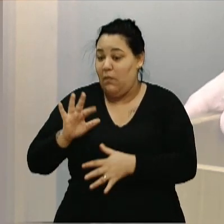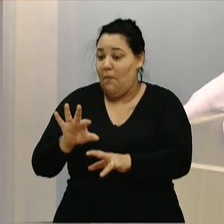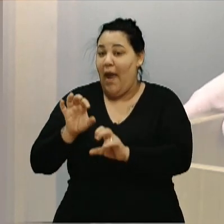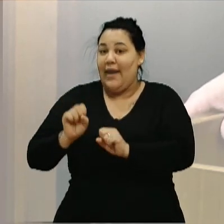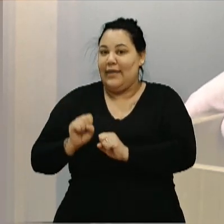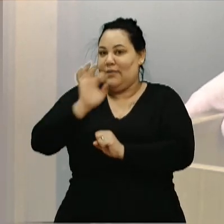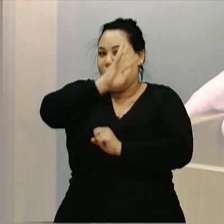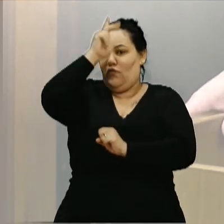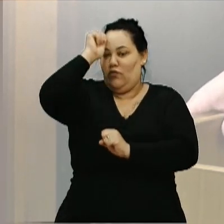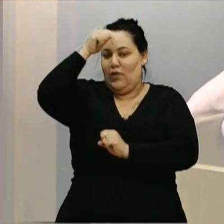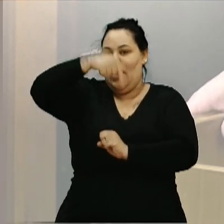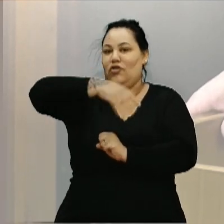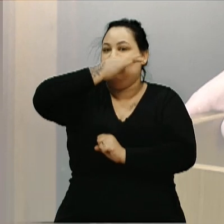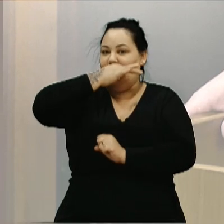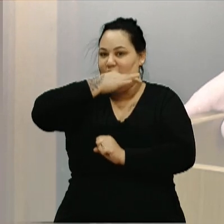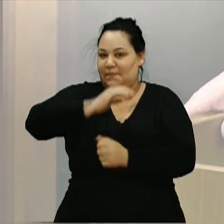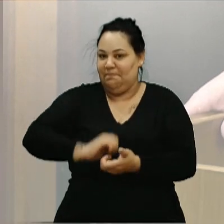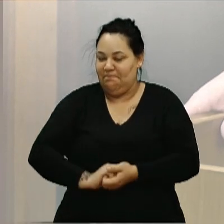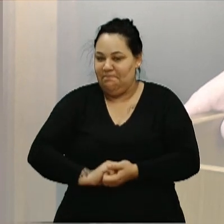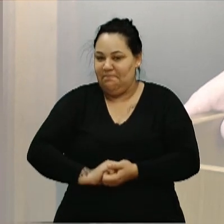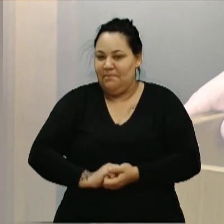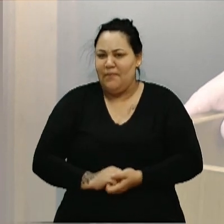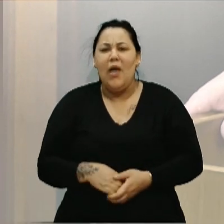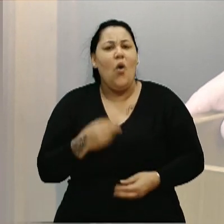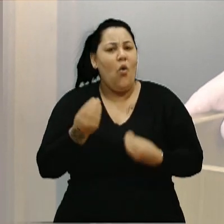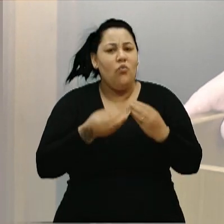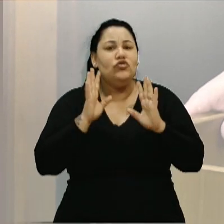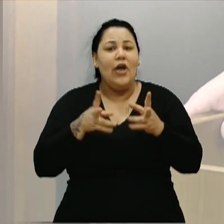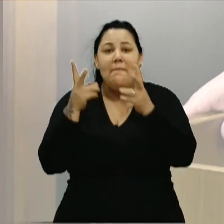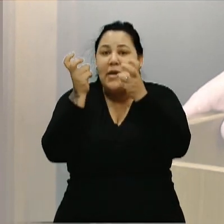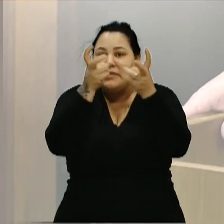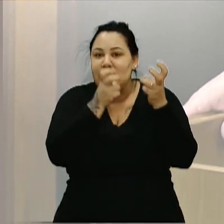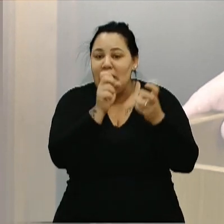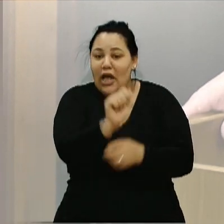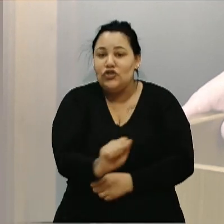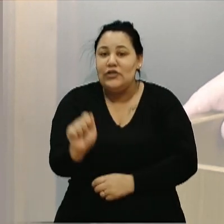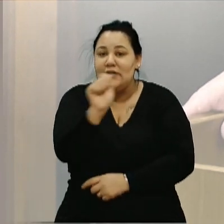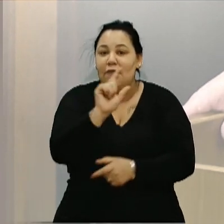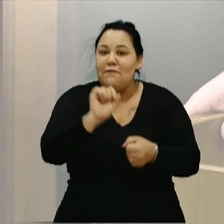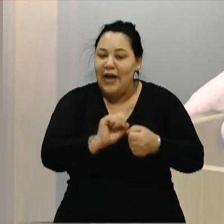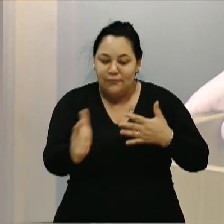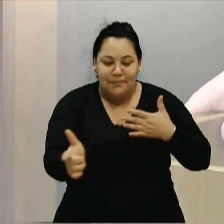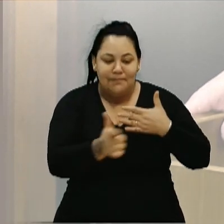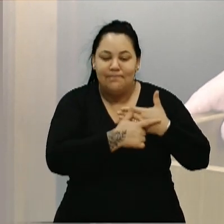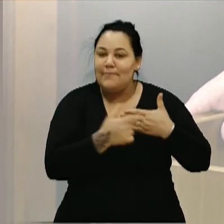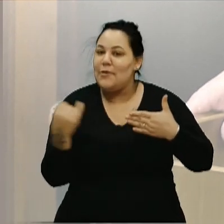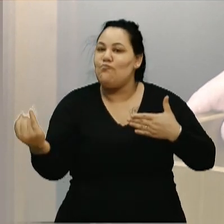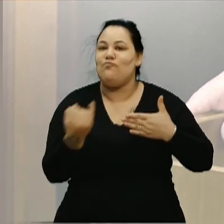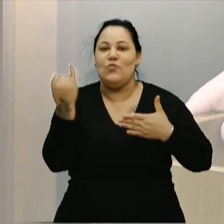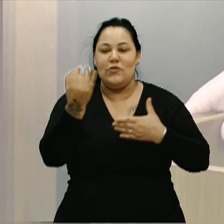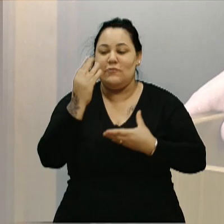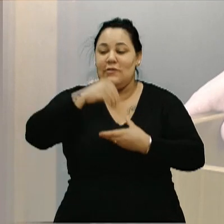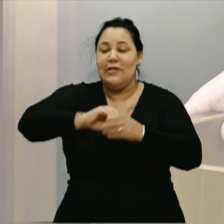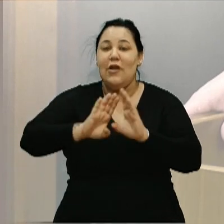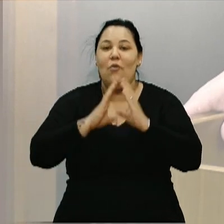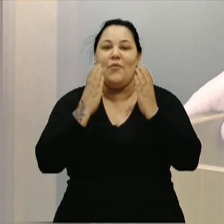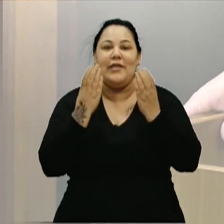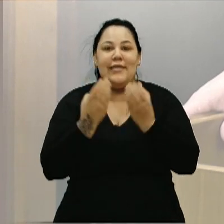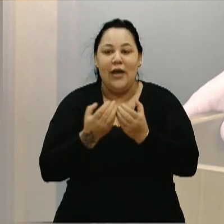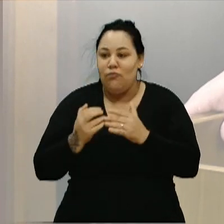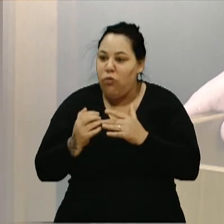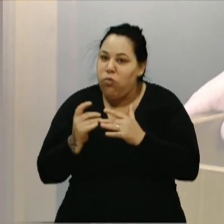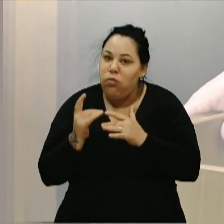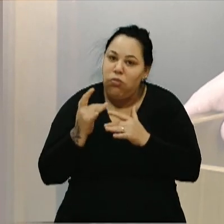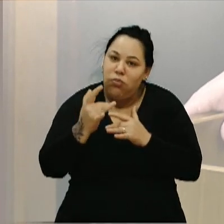Prefeitura de Caxias do Sul. Como se nota, a associação desenvolve um papel importante na comunidade por longa data,